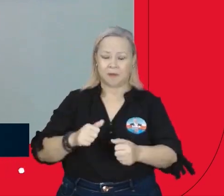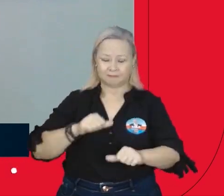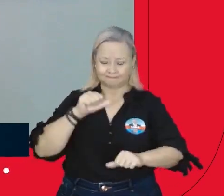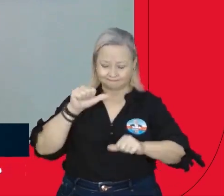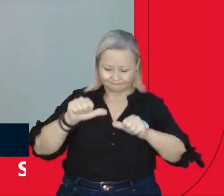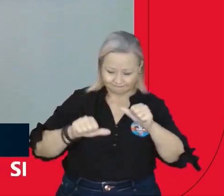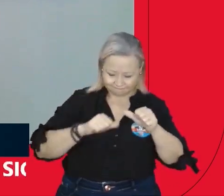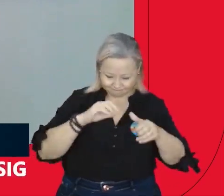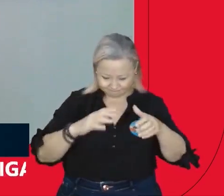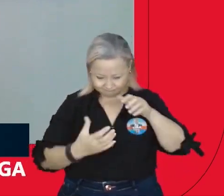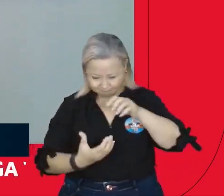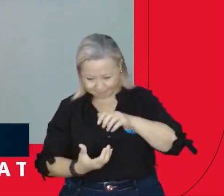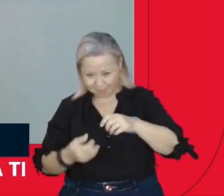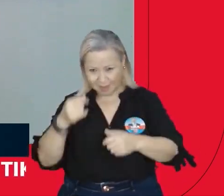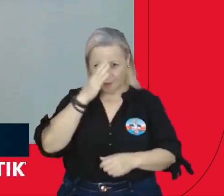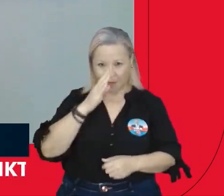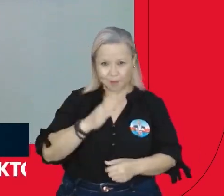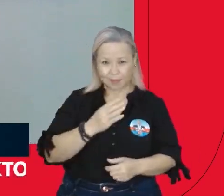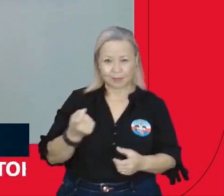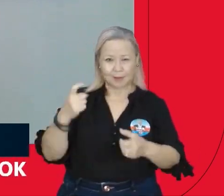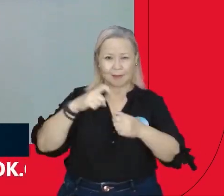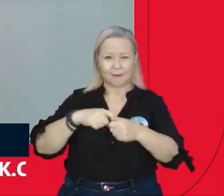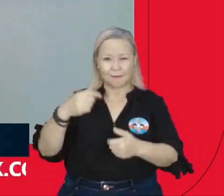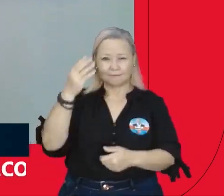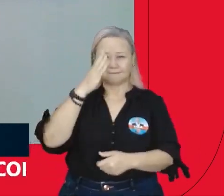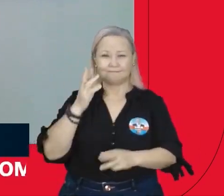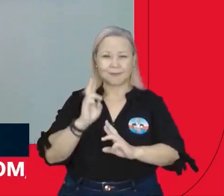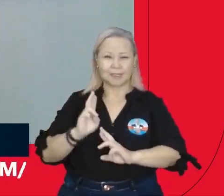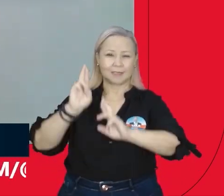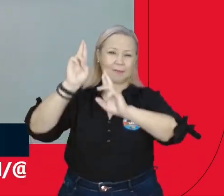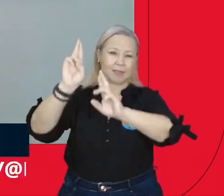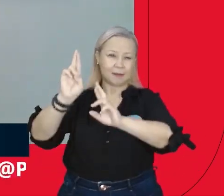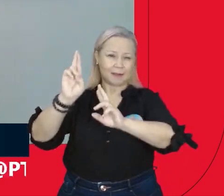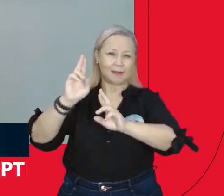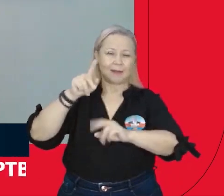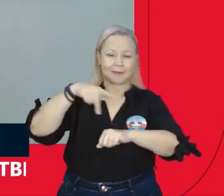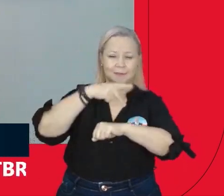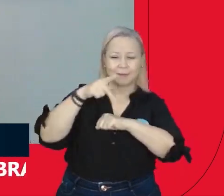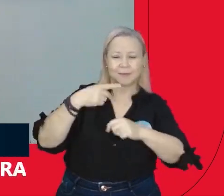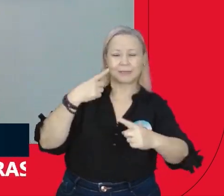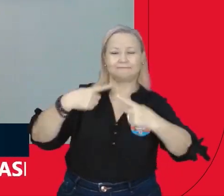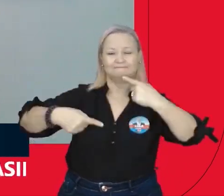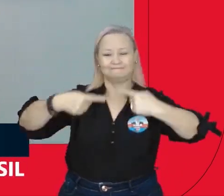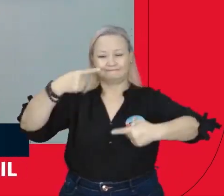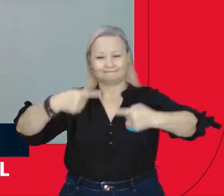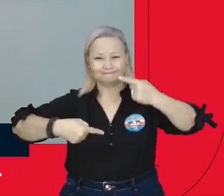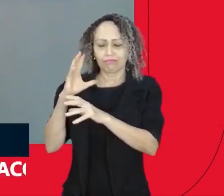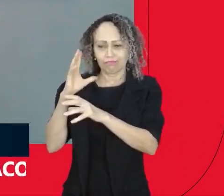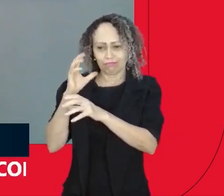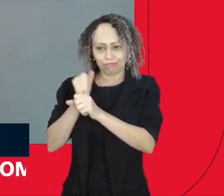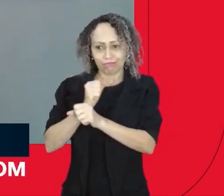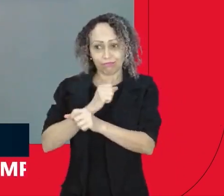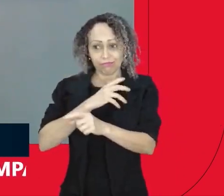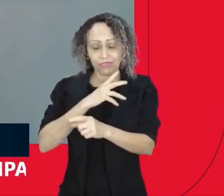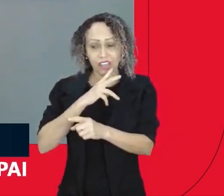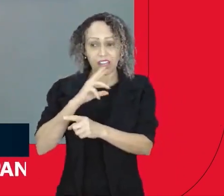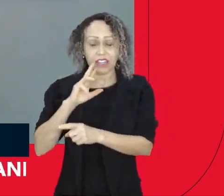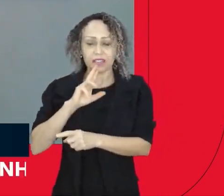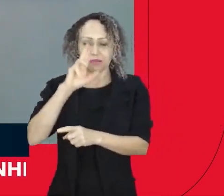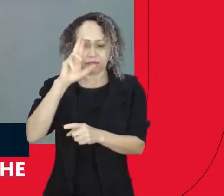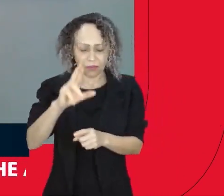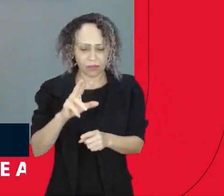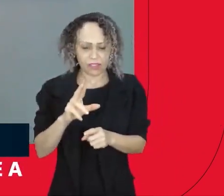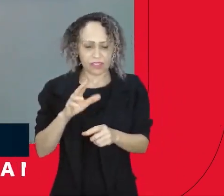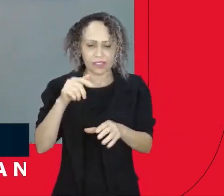o Brasil vai voltar a esperança, o Brasil vai voltar a o país do diálogo, o país do amor, o país da alegria. Muito confiante